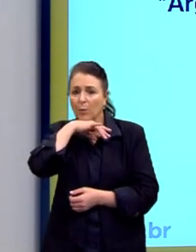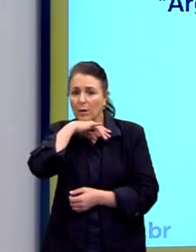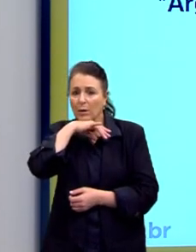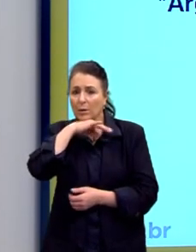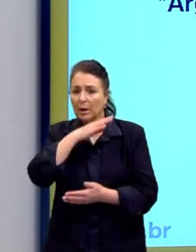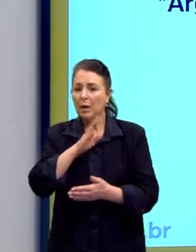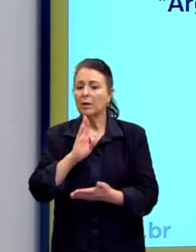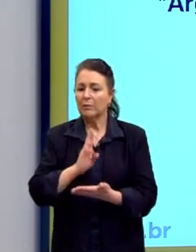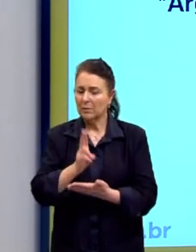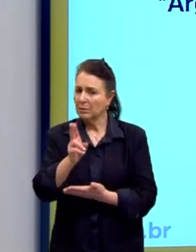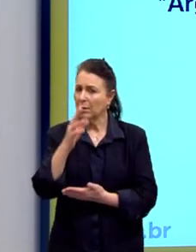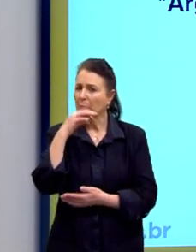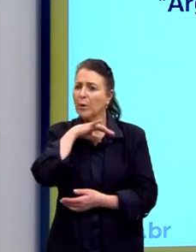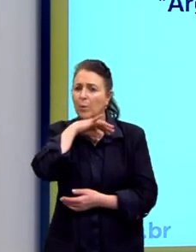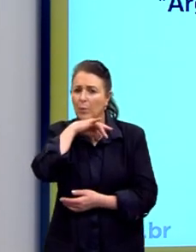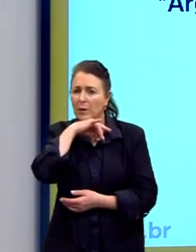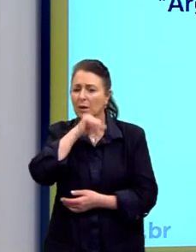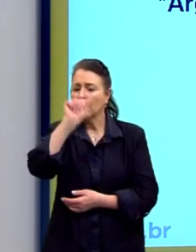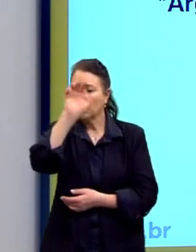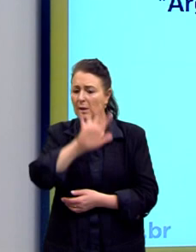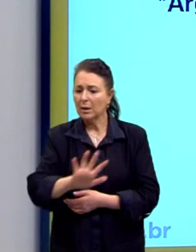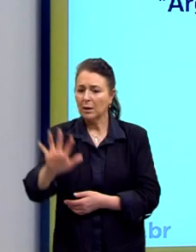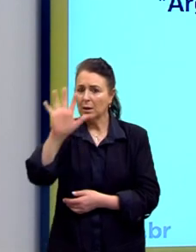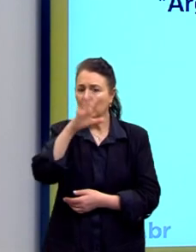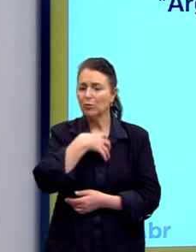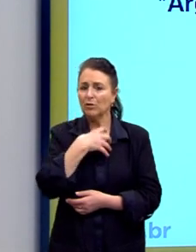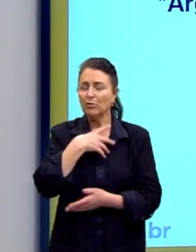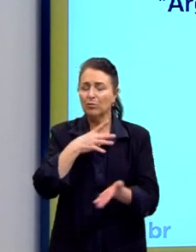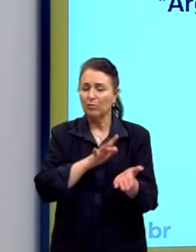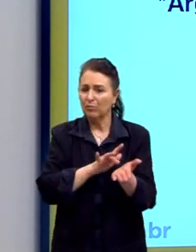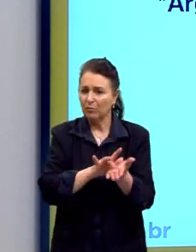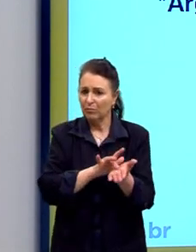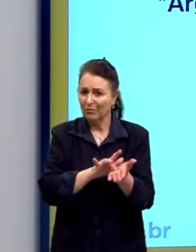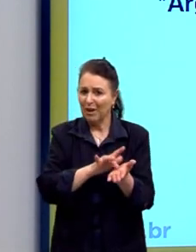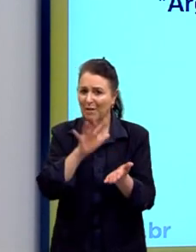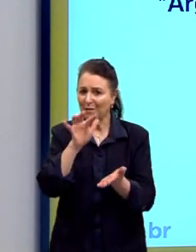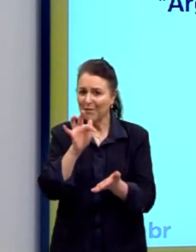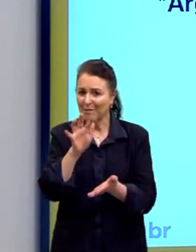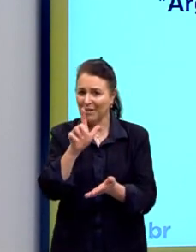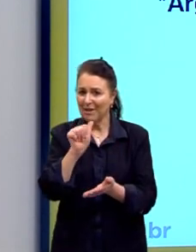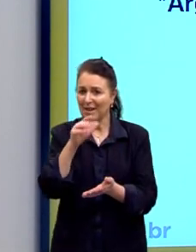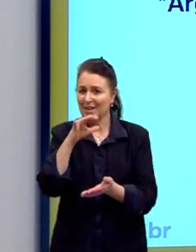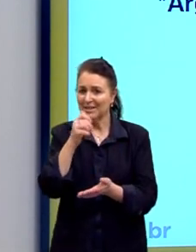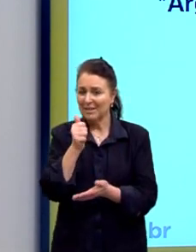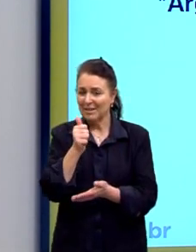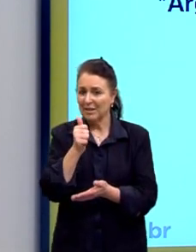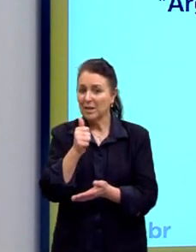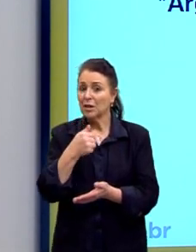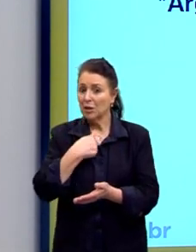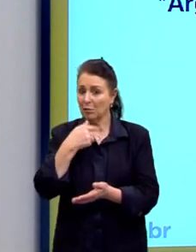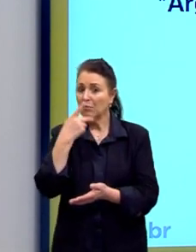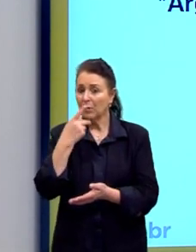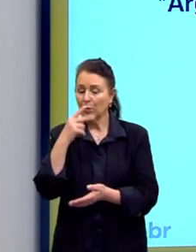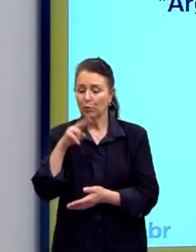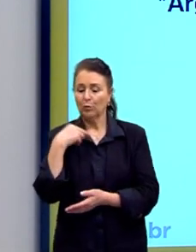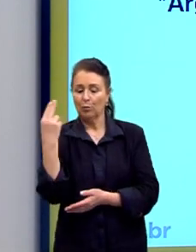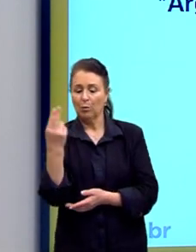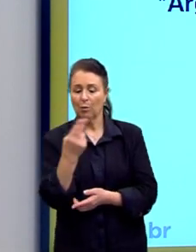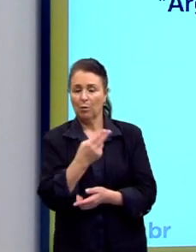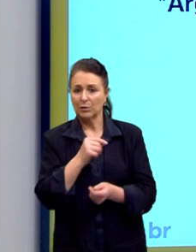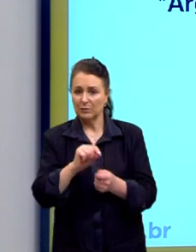generalização também é uma forma de falácia, e muitas vezes, e falo isso por mim também, né? Nós fizemos essas